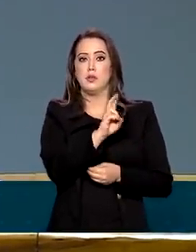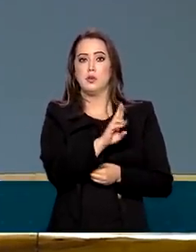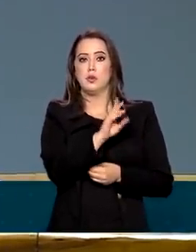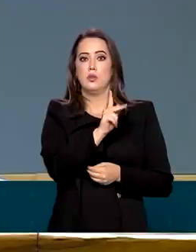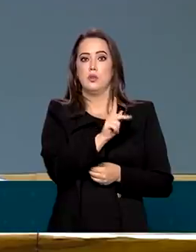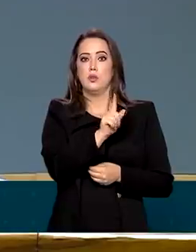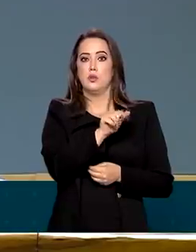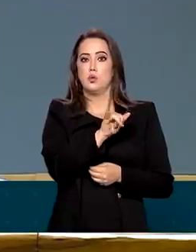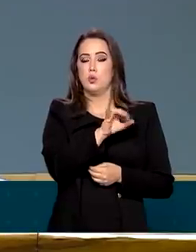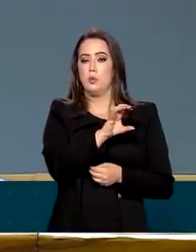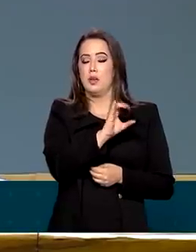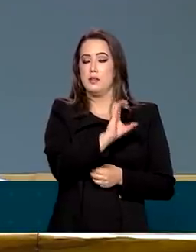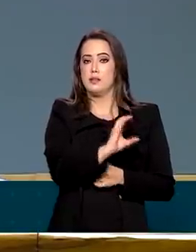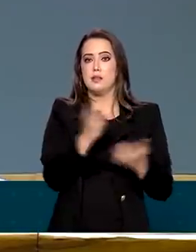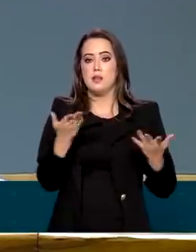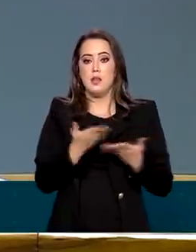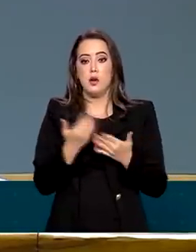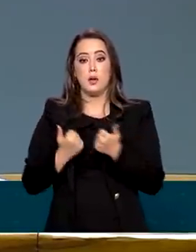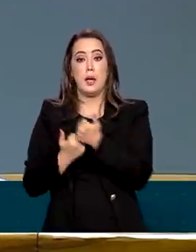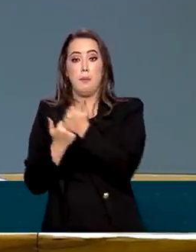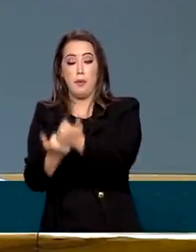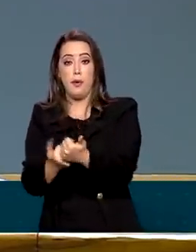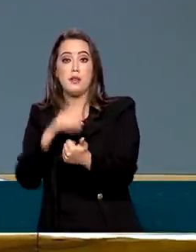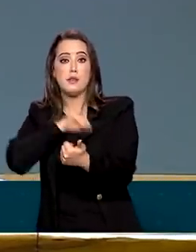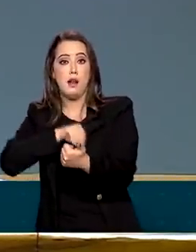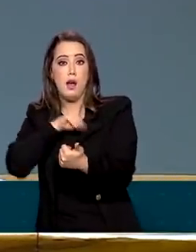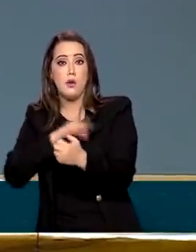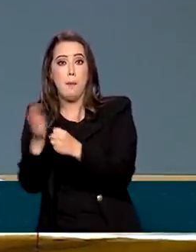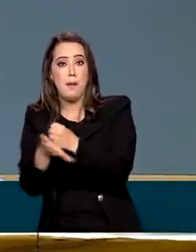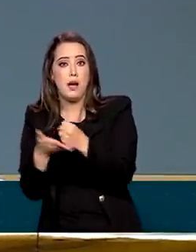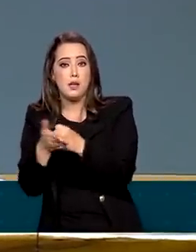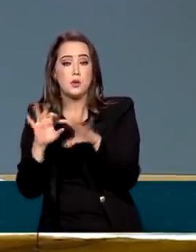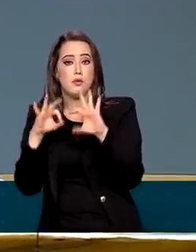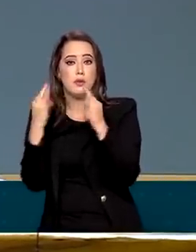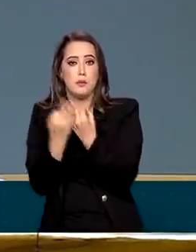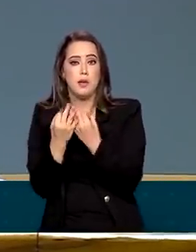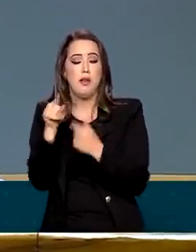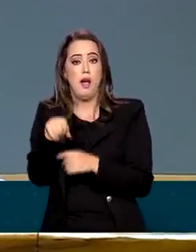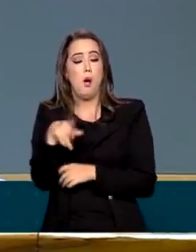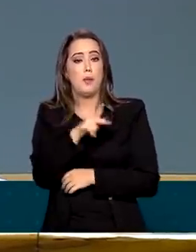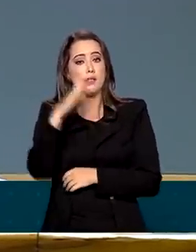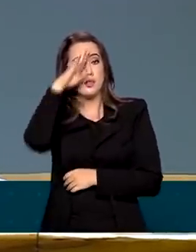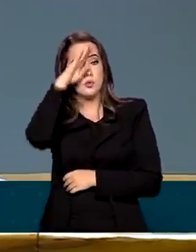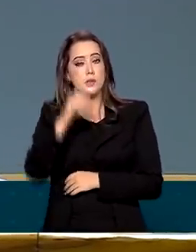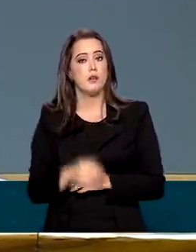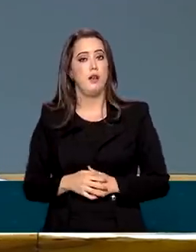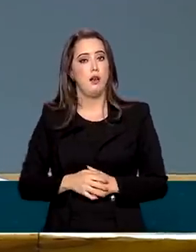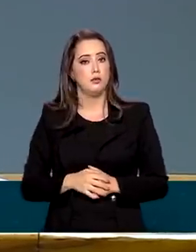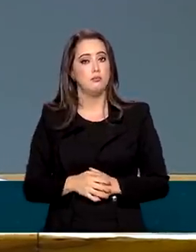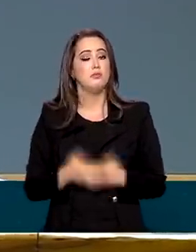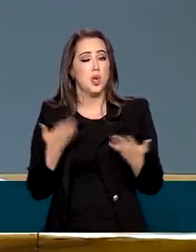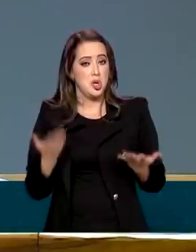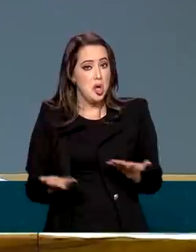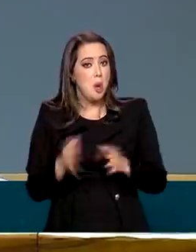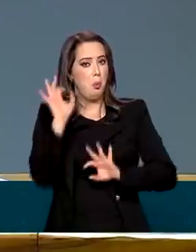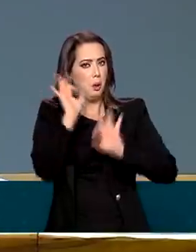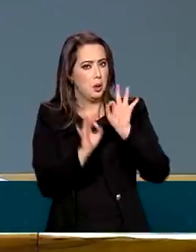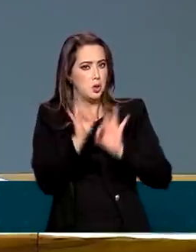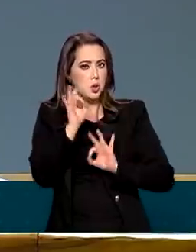lançou o 400 de renda básica familiar. É um protótipo de um programa de renda mínima.